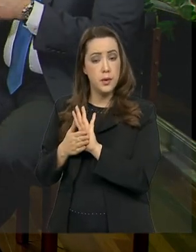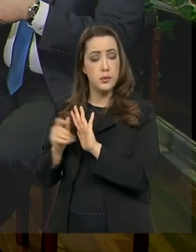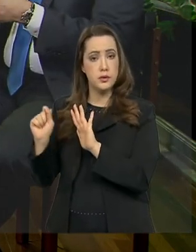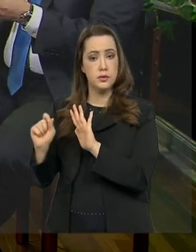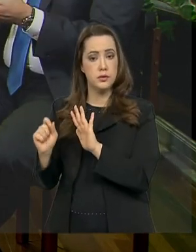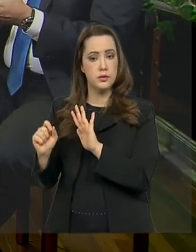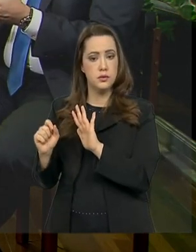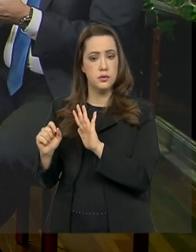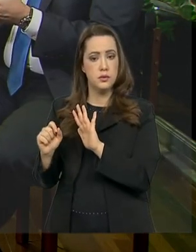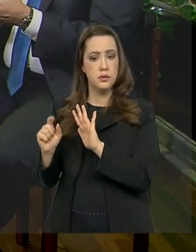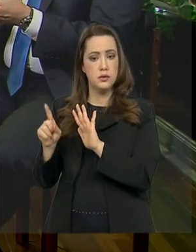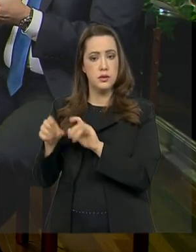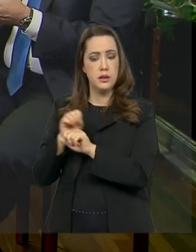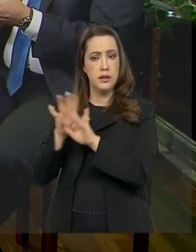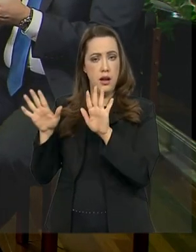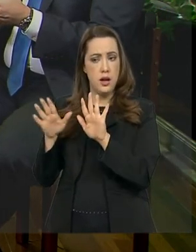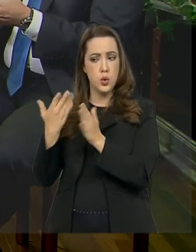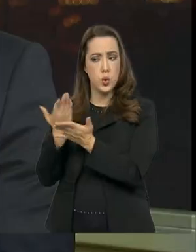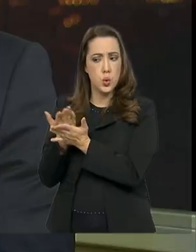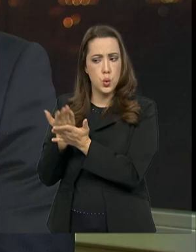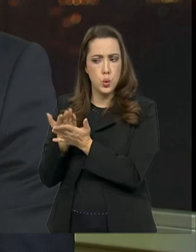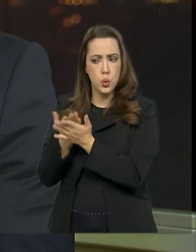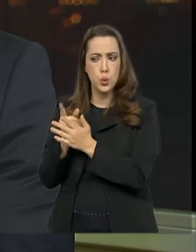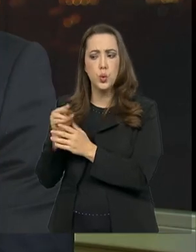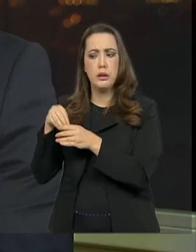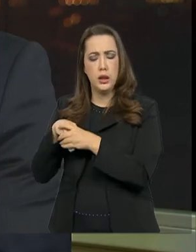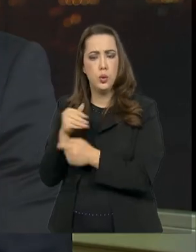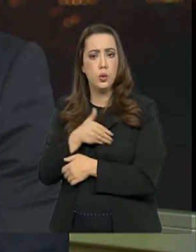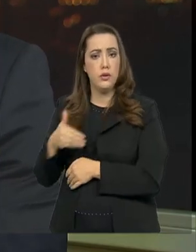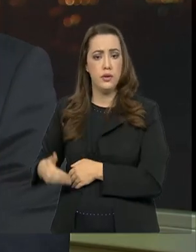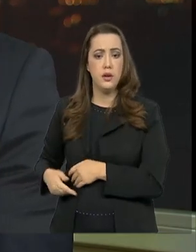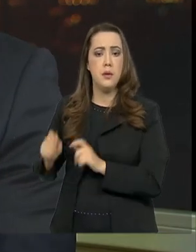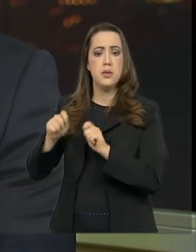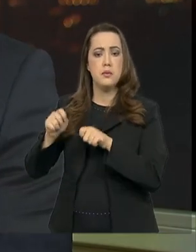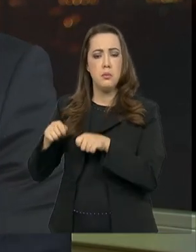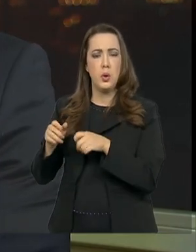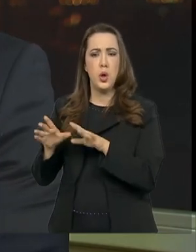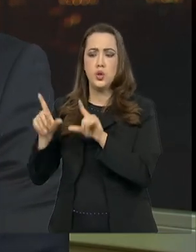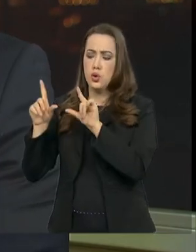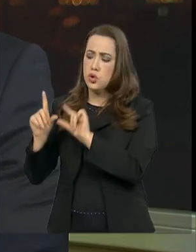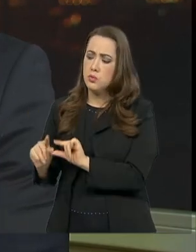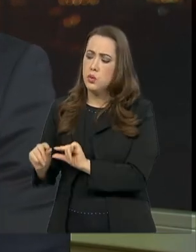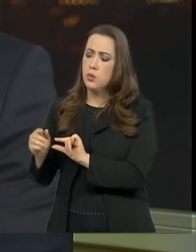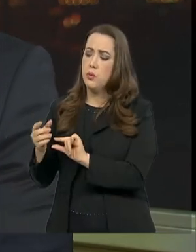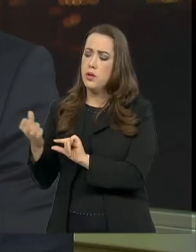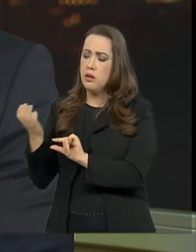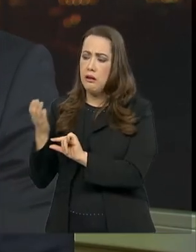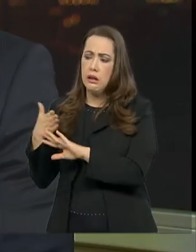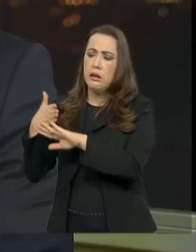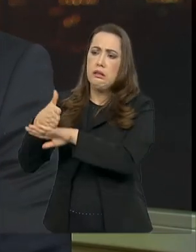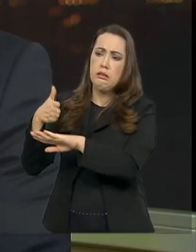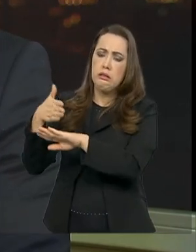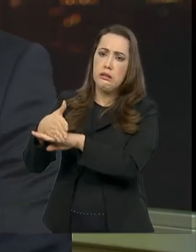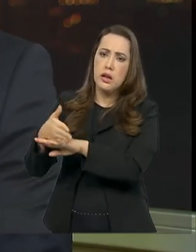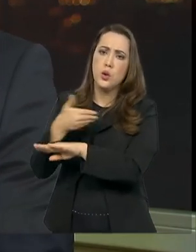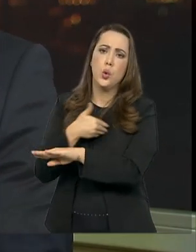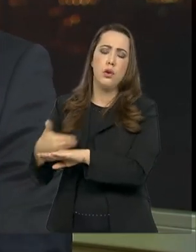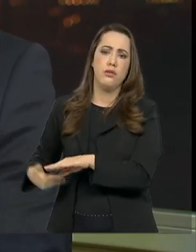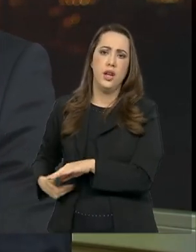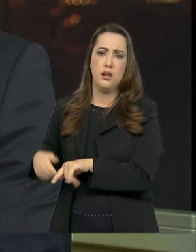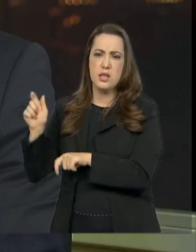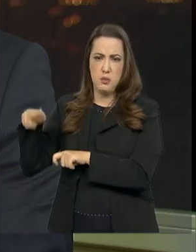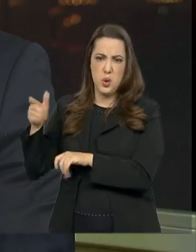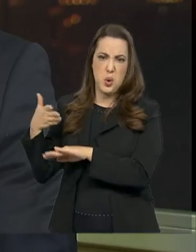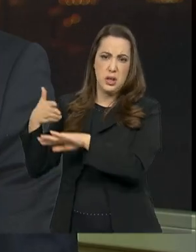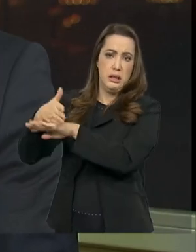é claro que surgiu de uma análise rigorosa do governo, mas ela pode desestimular o ingresso no serviço público futuramente ou o senhor acha